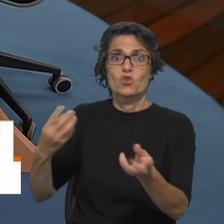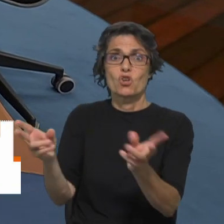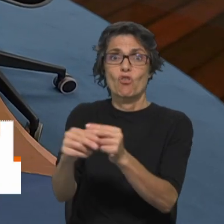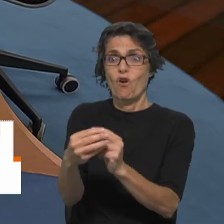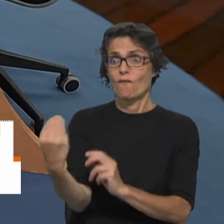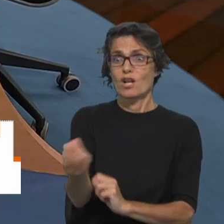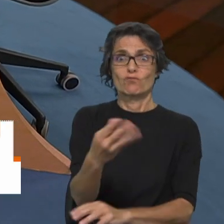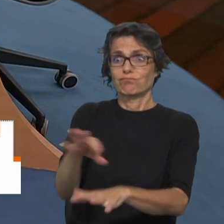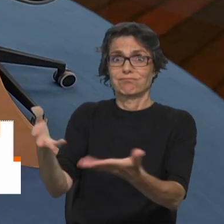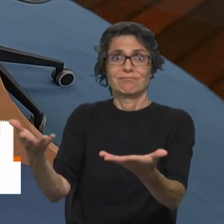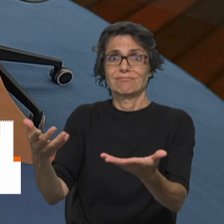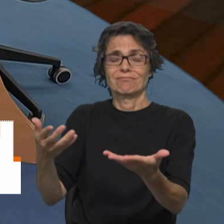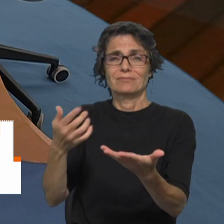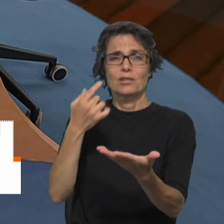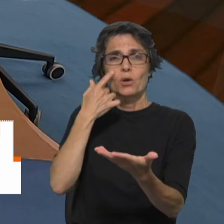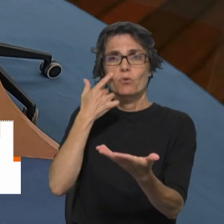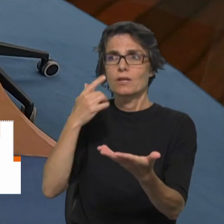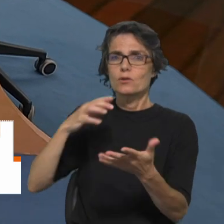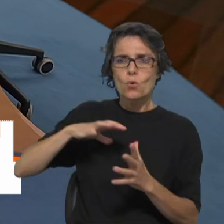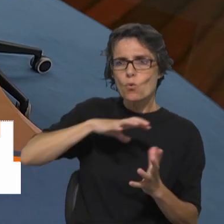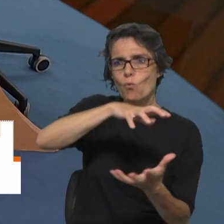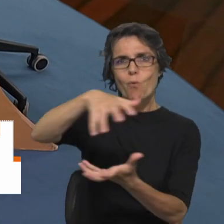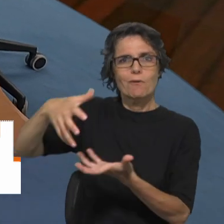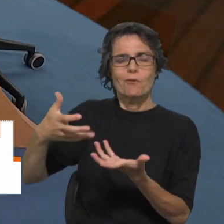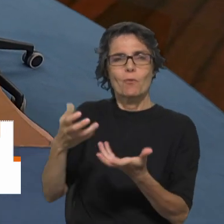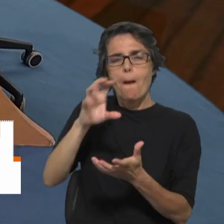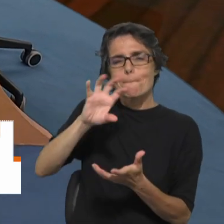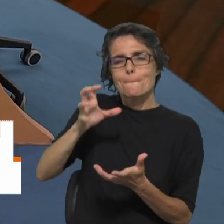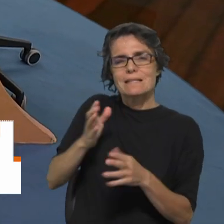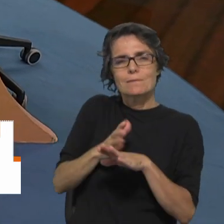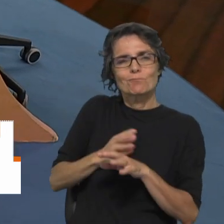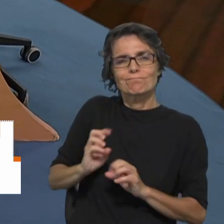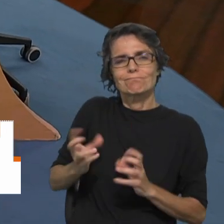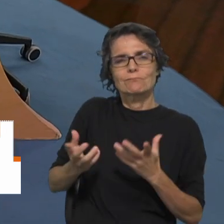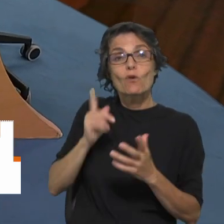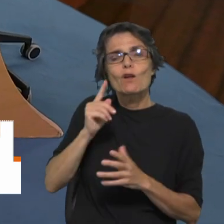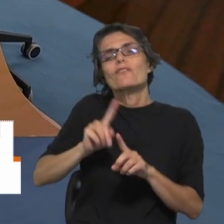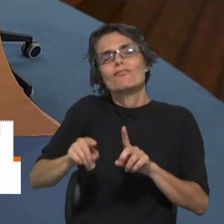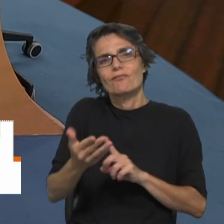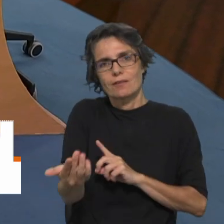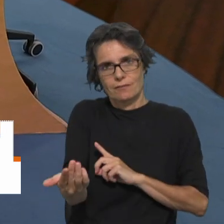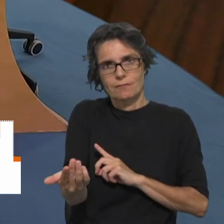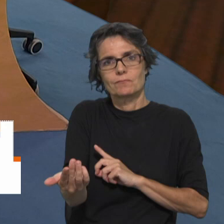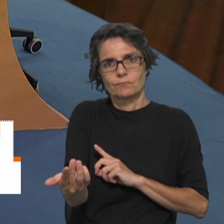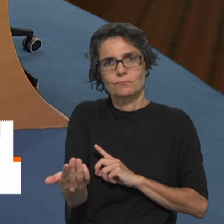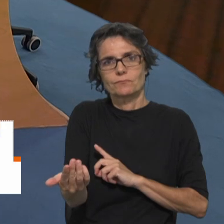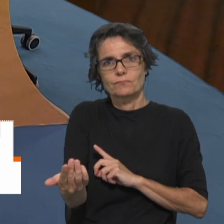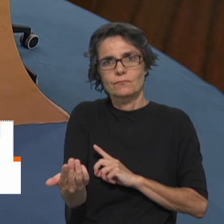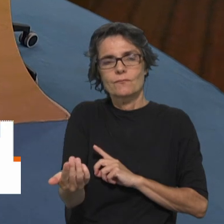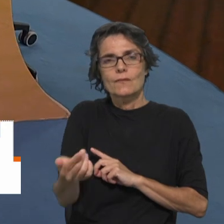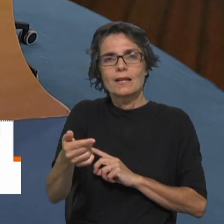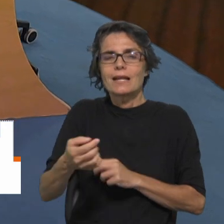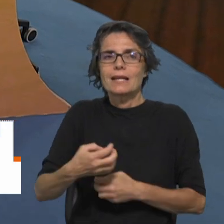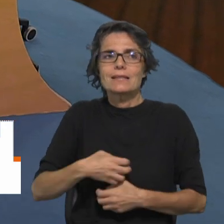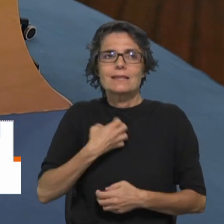cresceram numa certa linha de pensamento e de valores que não os prende tanto